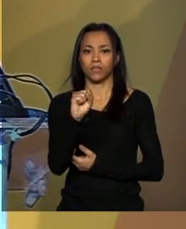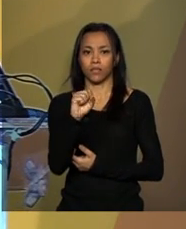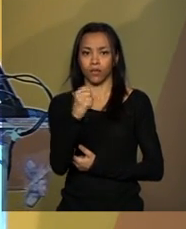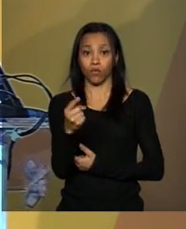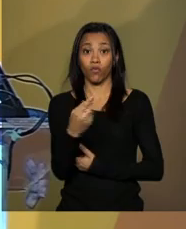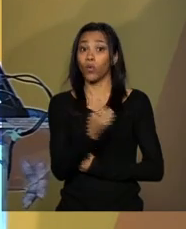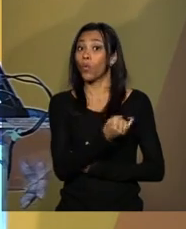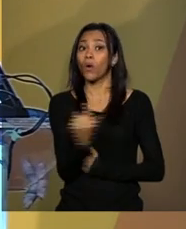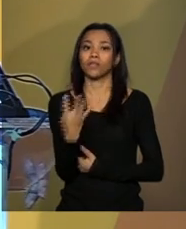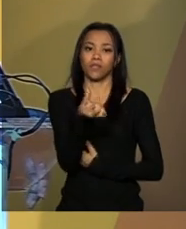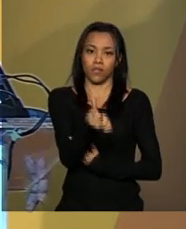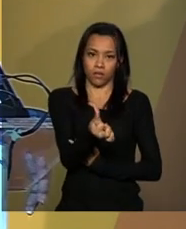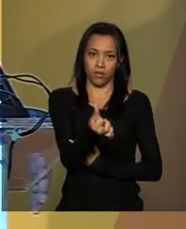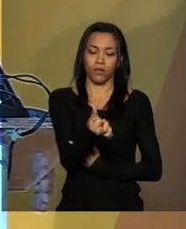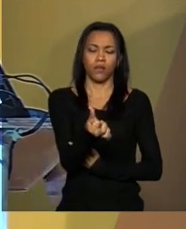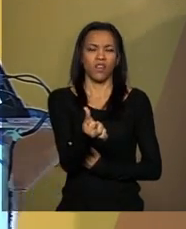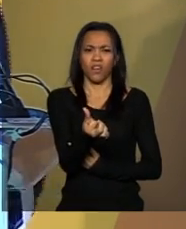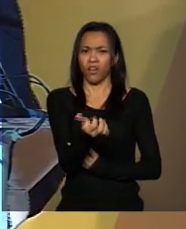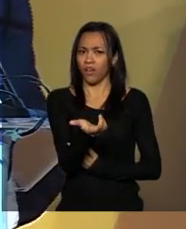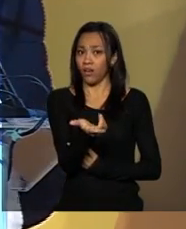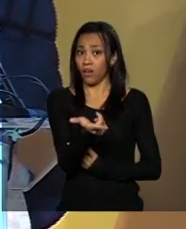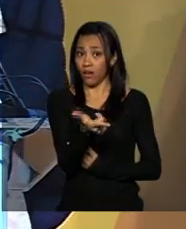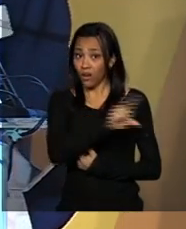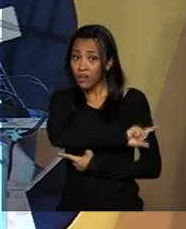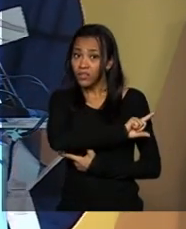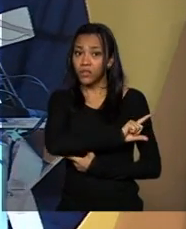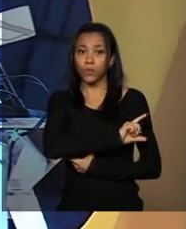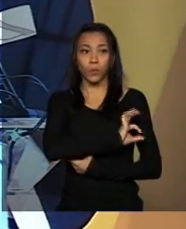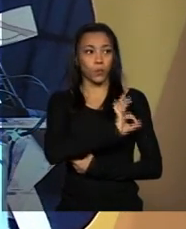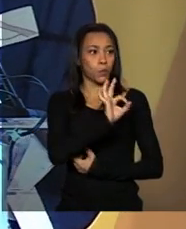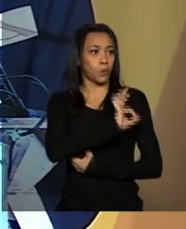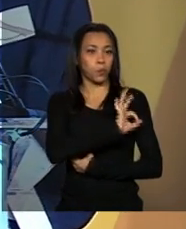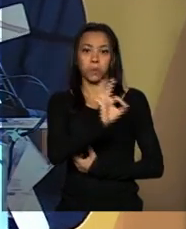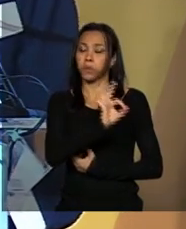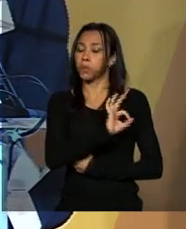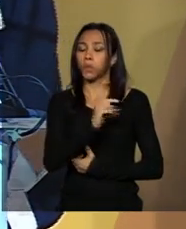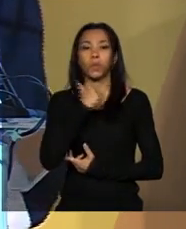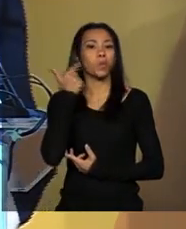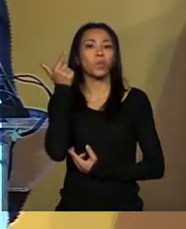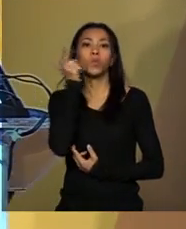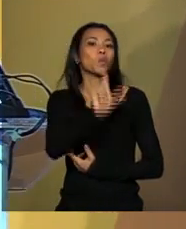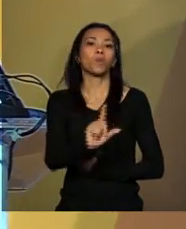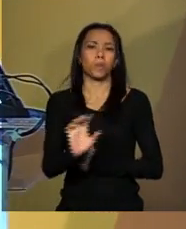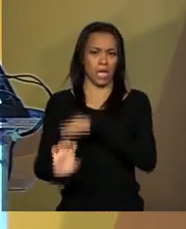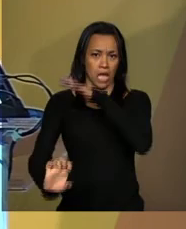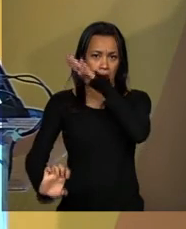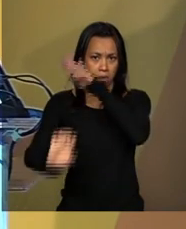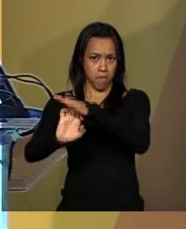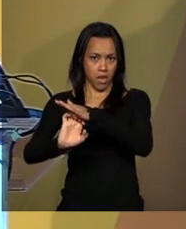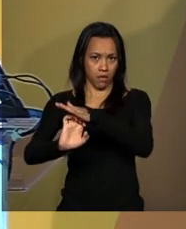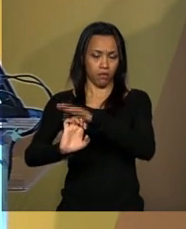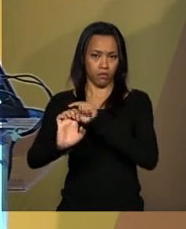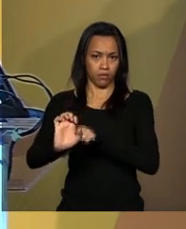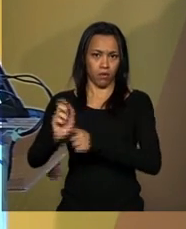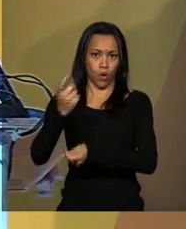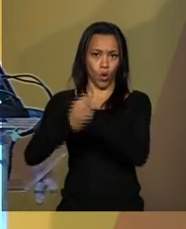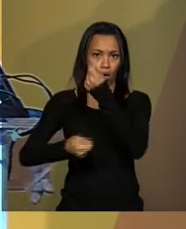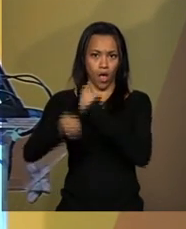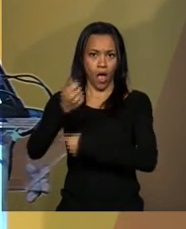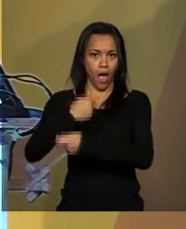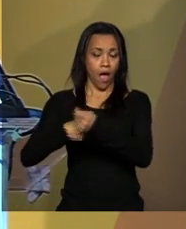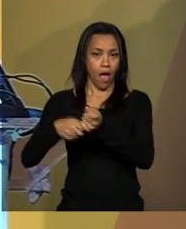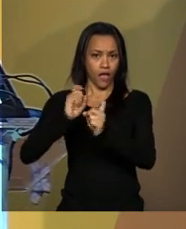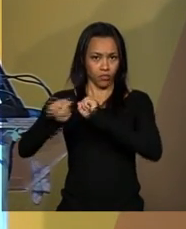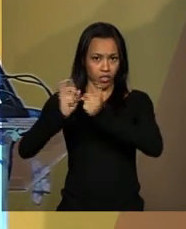e até então jamais havia sido concedida nenhum aeroporto a iniciativa privada. Em portos, a